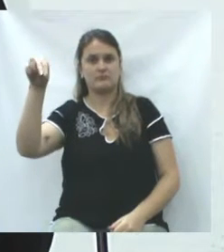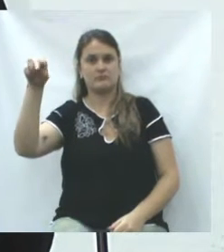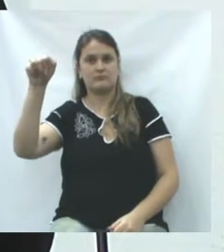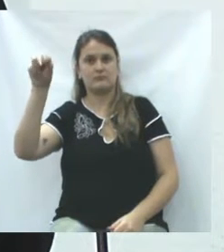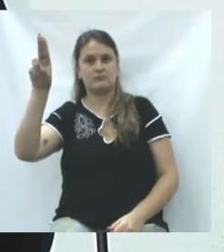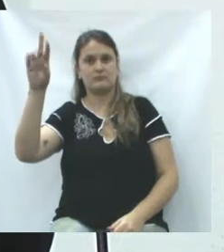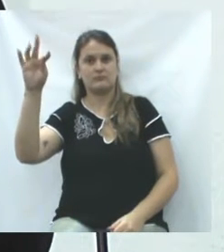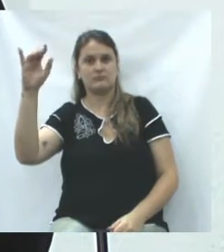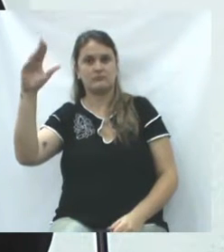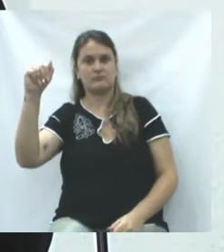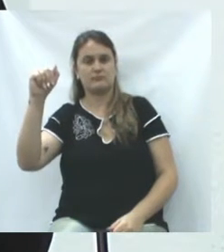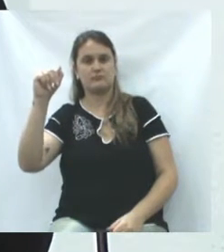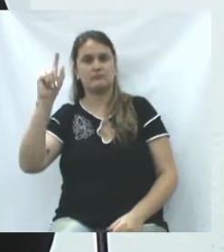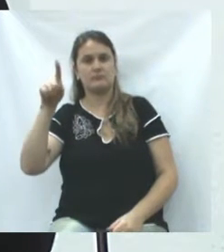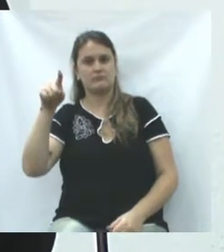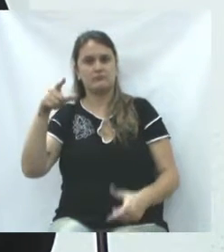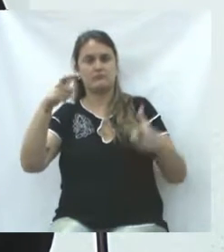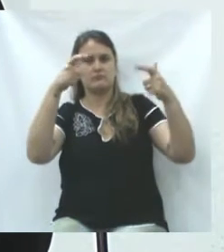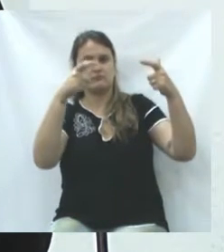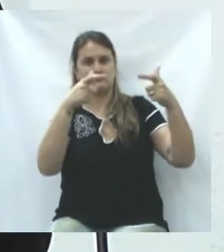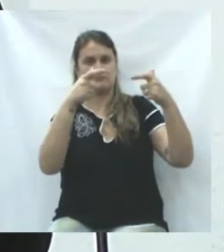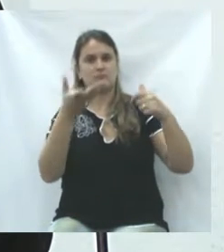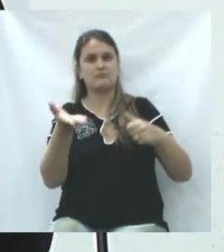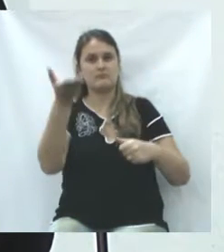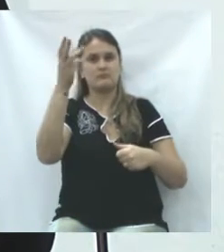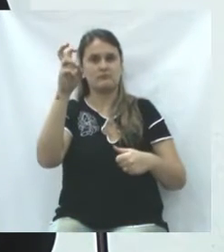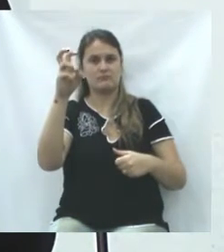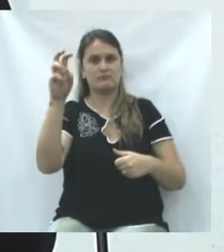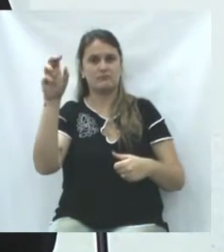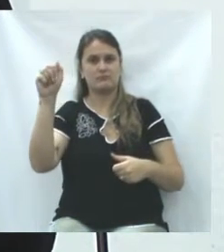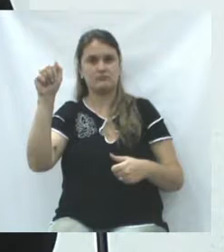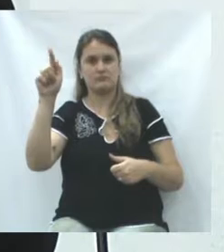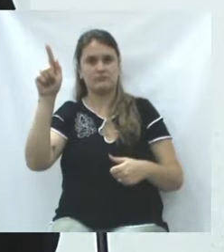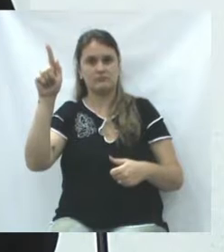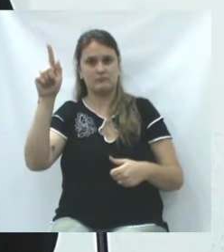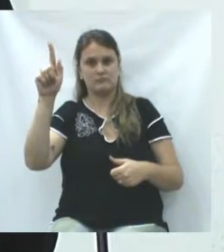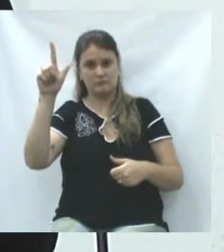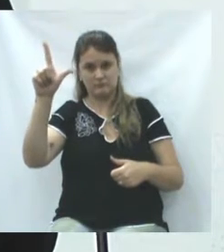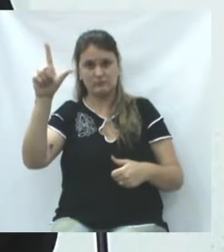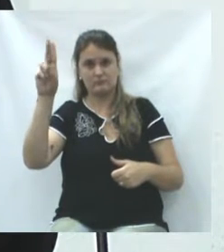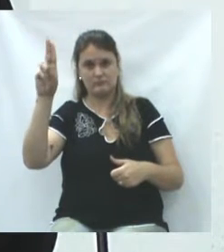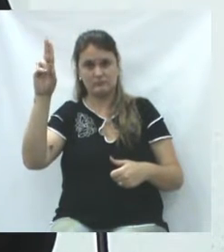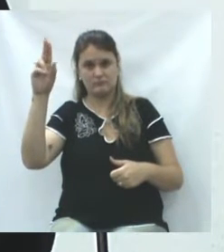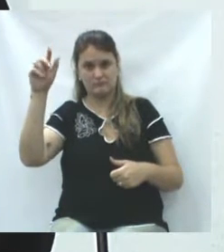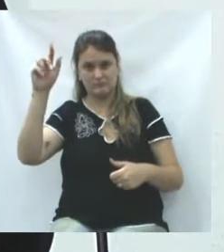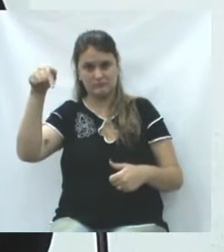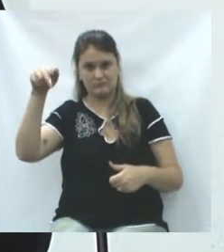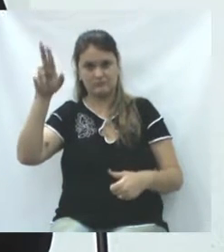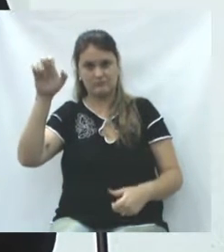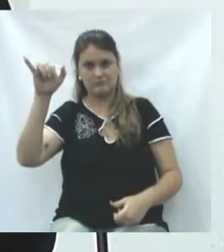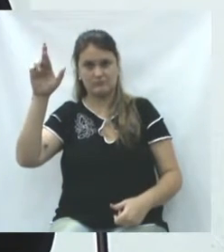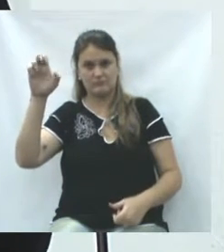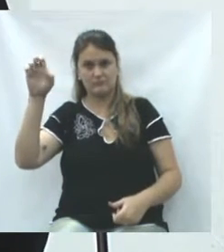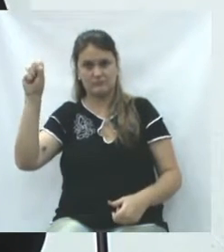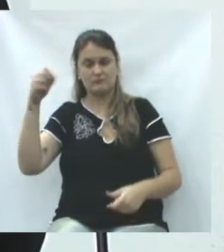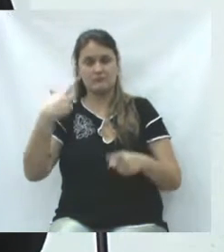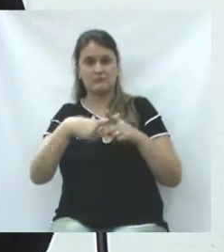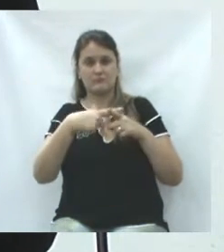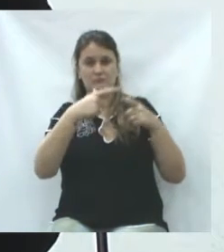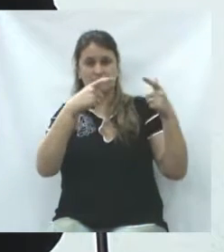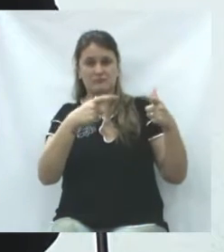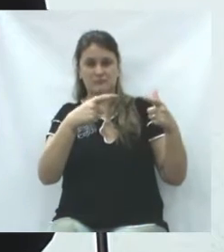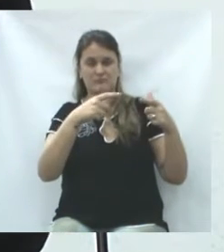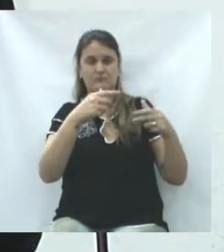É uma área superior a cinco alqueres, mas disponível, uma área tranquila, porque